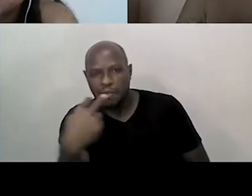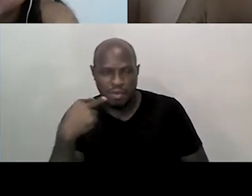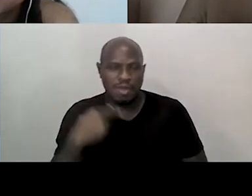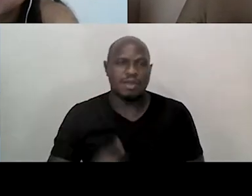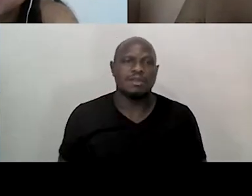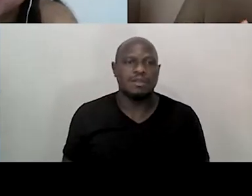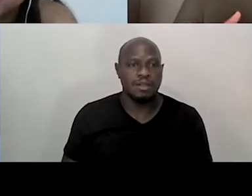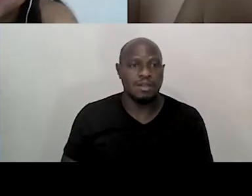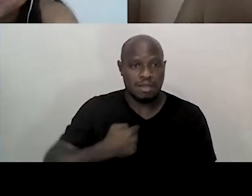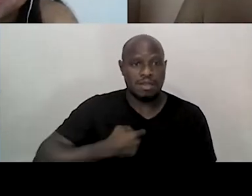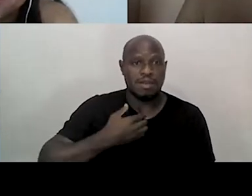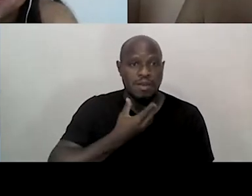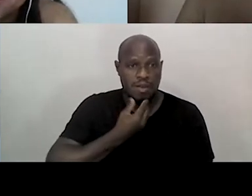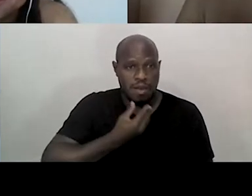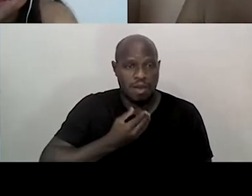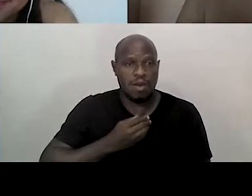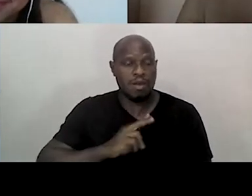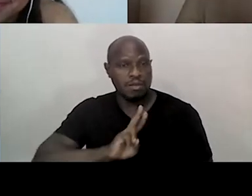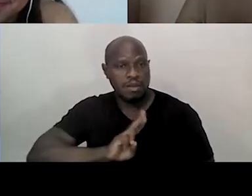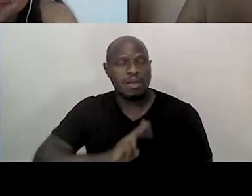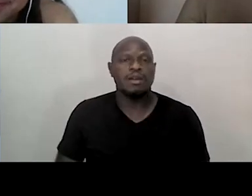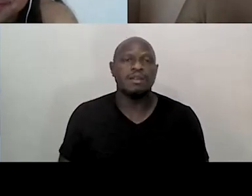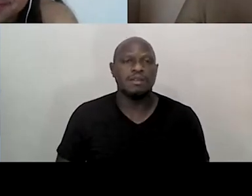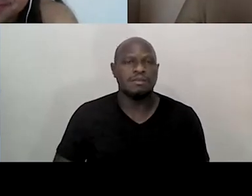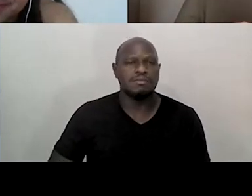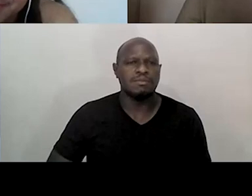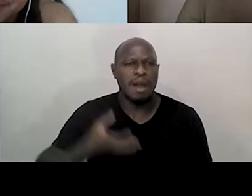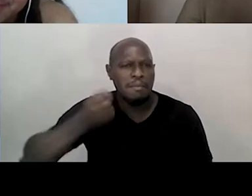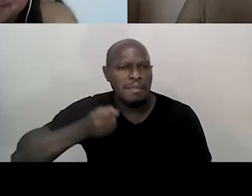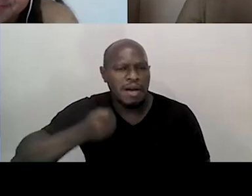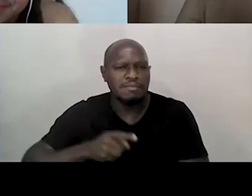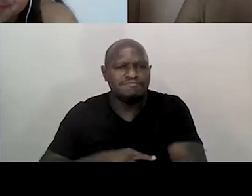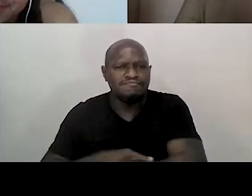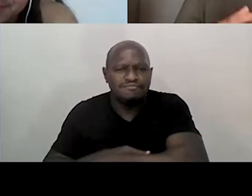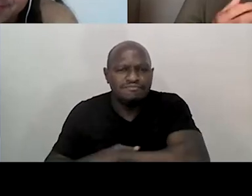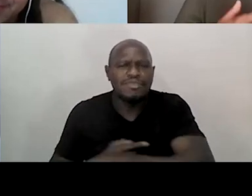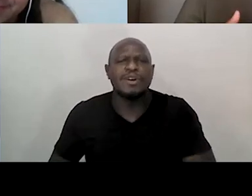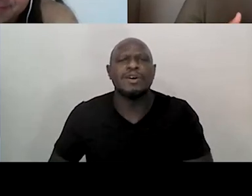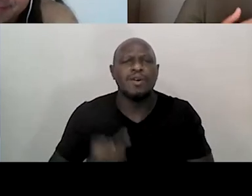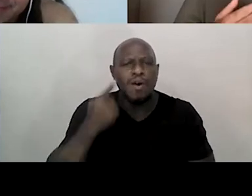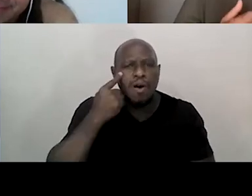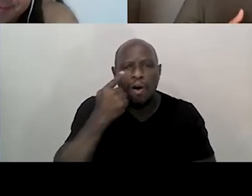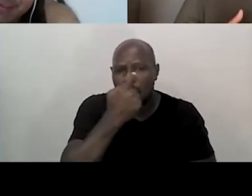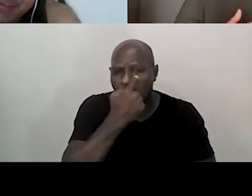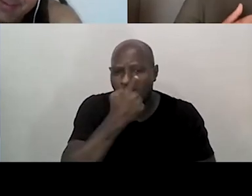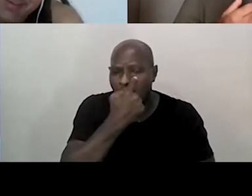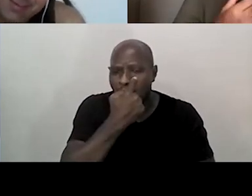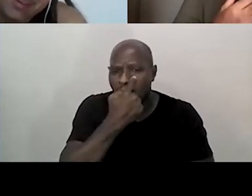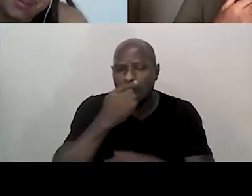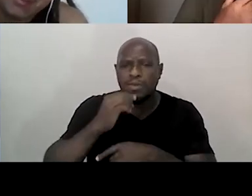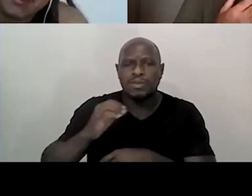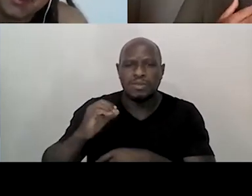Eu sou um homem cis, branco, tenho olhos castanhos, tenho bigode e barba